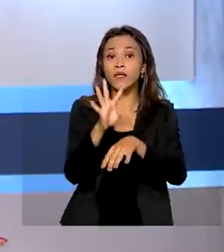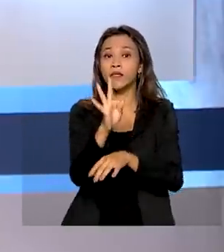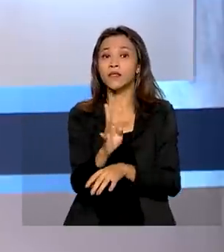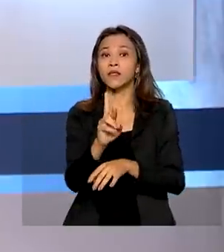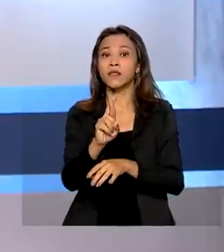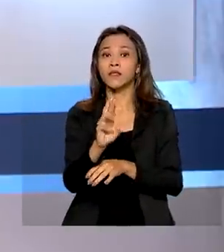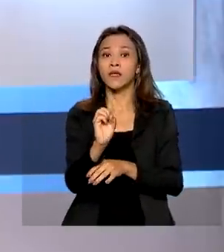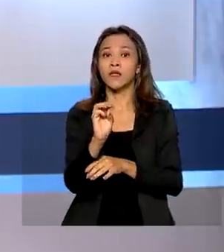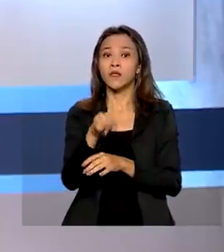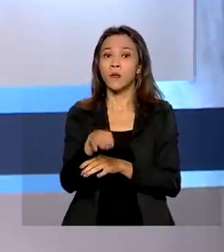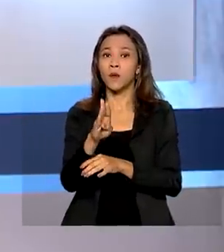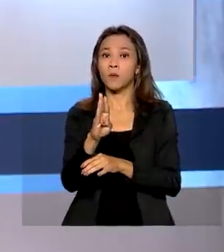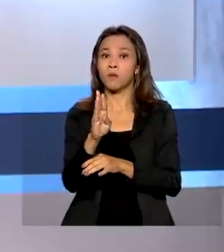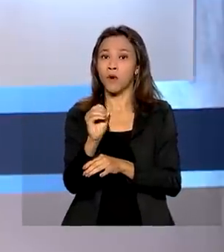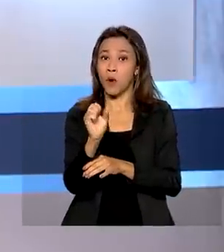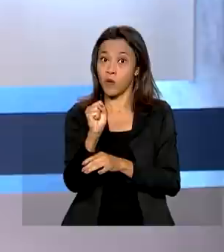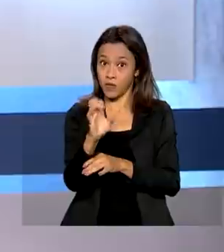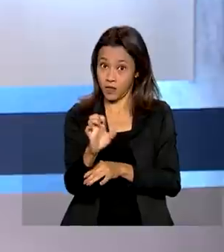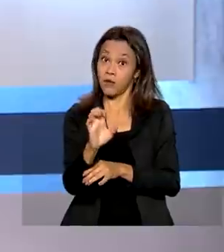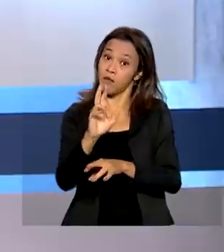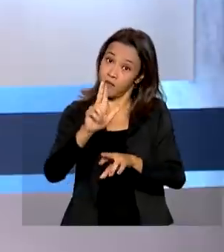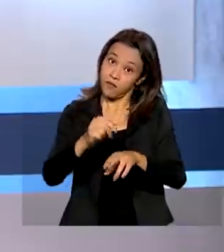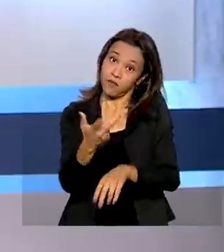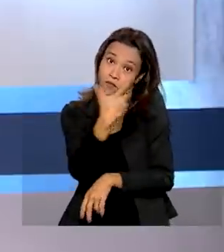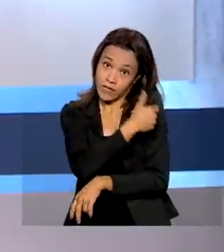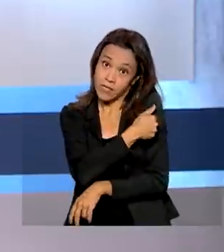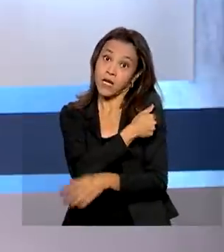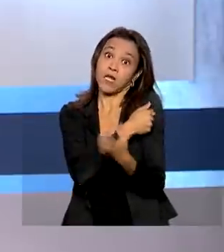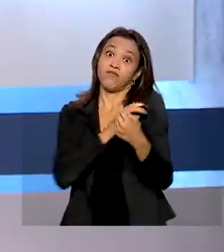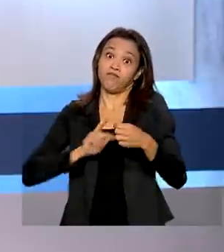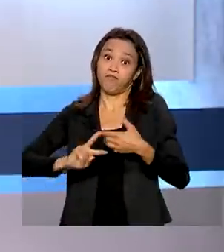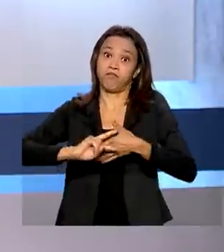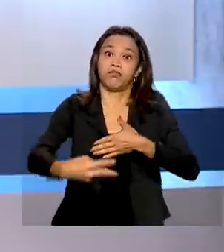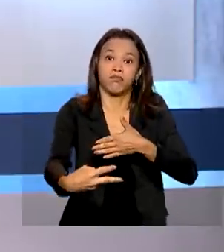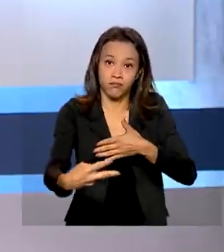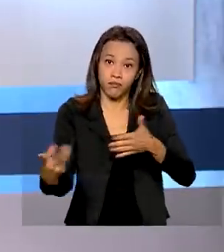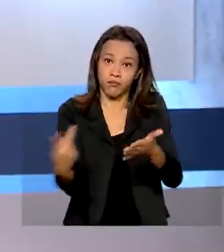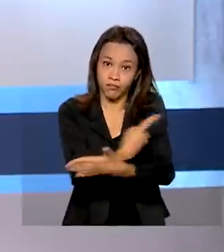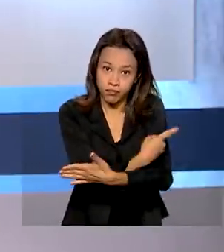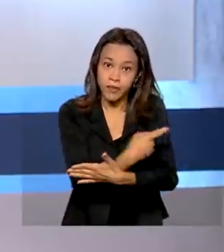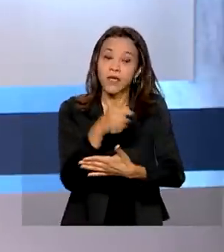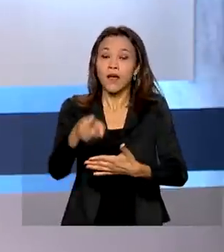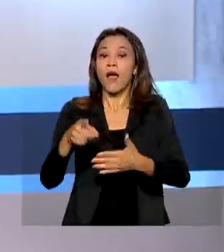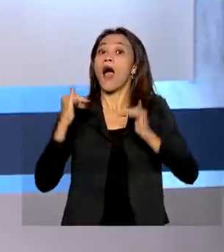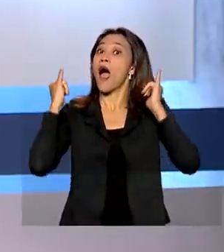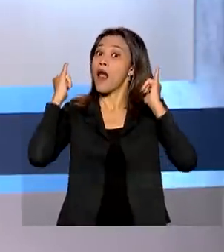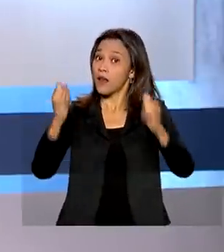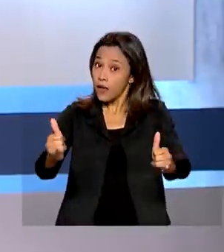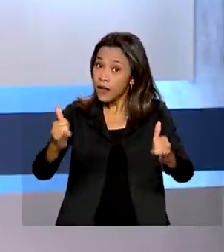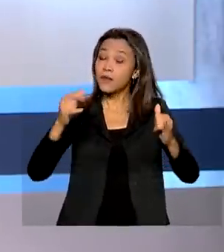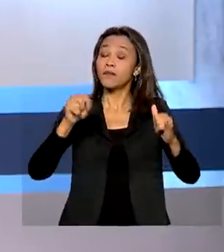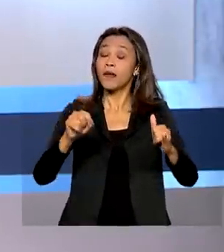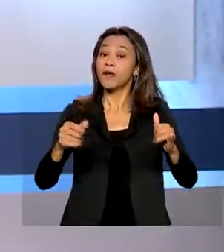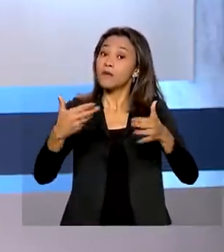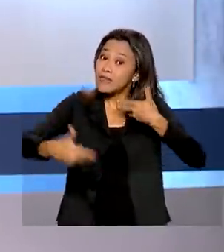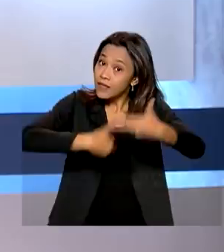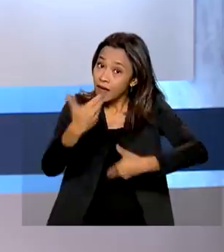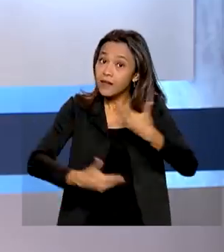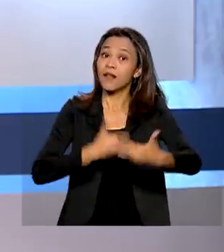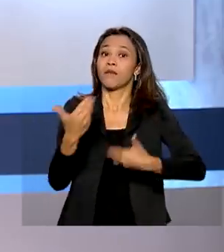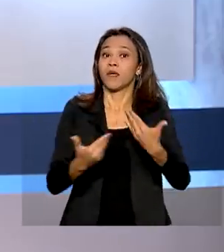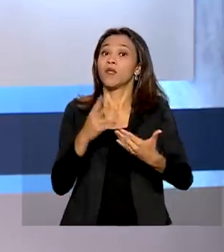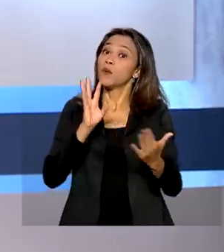vacina contra a Covid-19. Junto com o alerta, Anvisa reafirma o papel dos serviços de saúde no diagnóstico, tratamento e